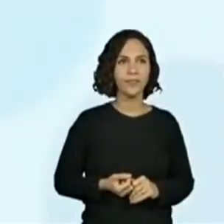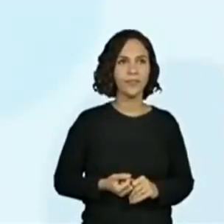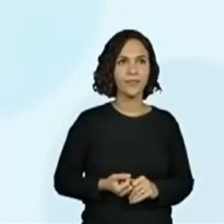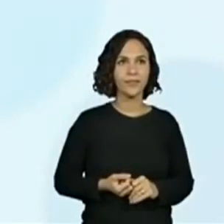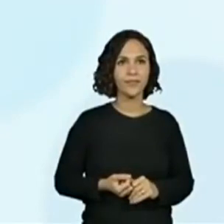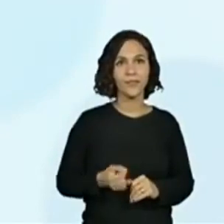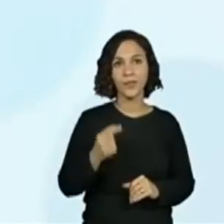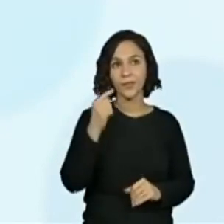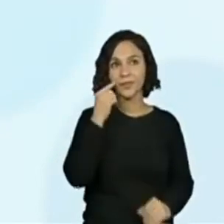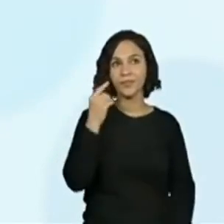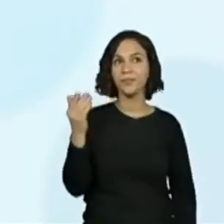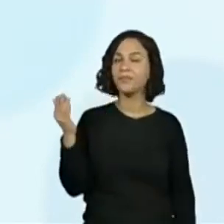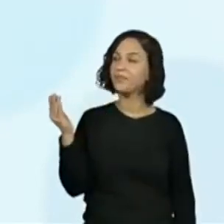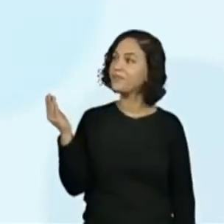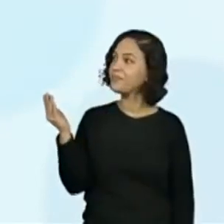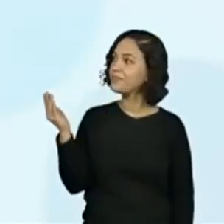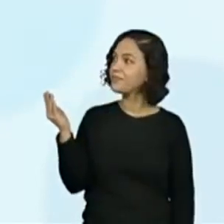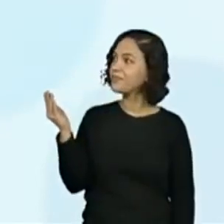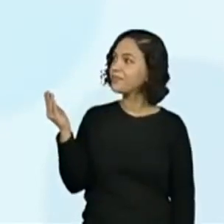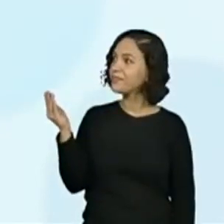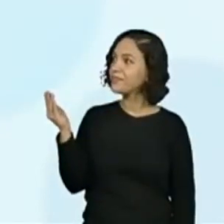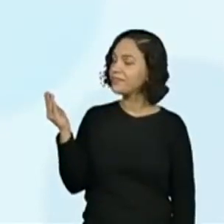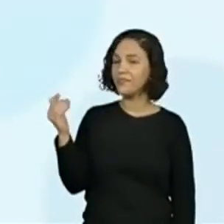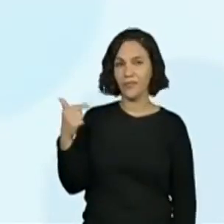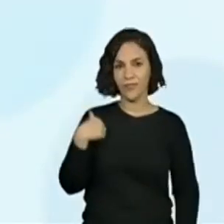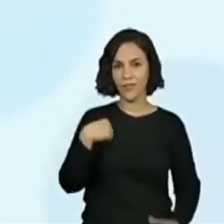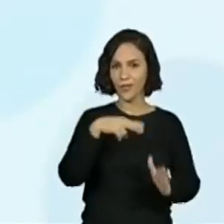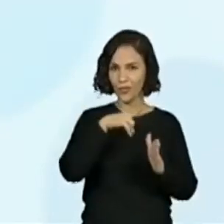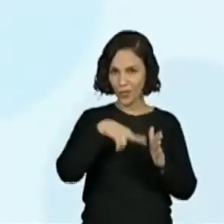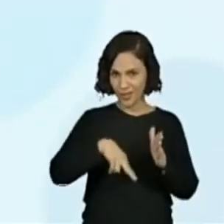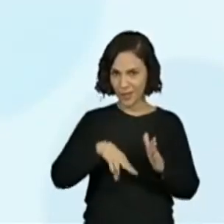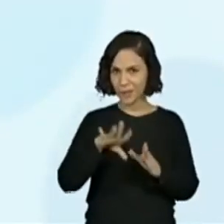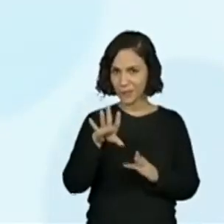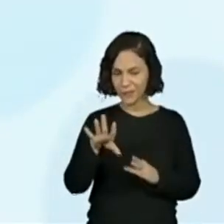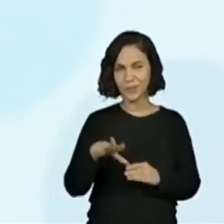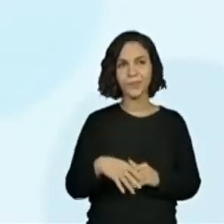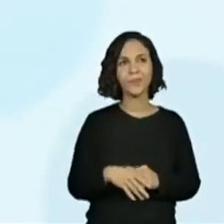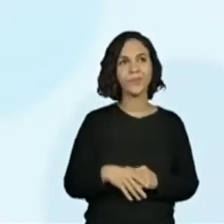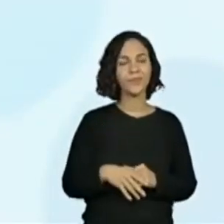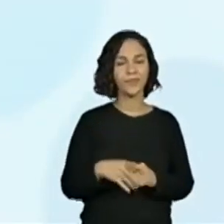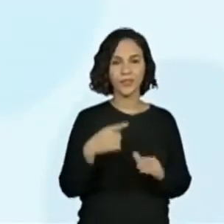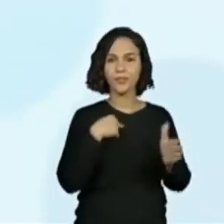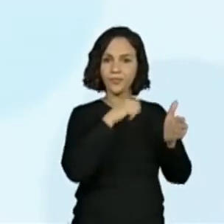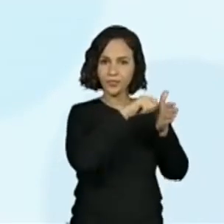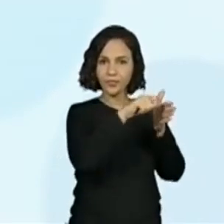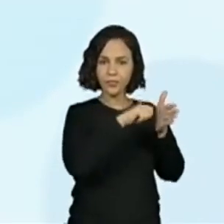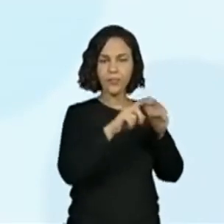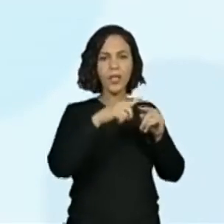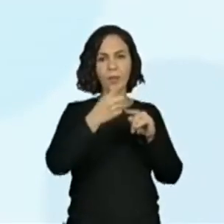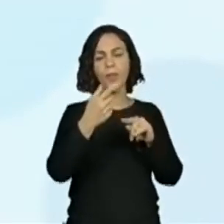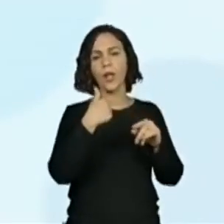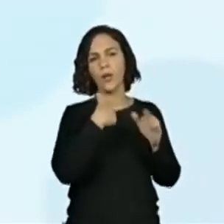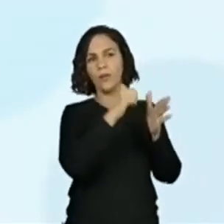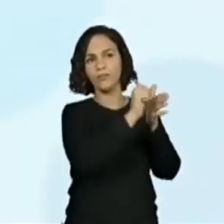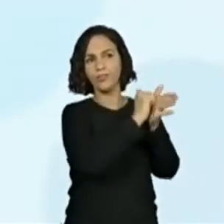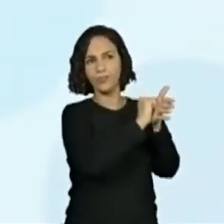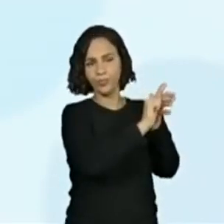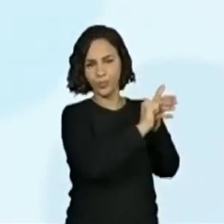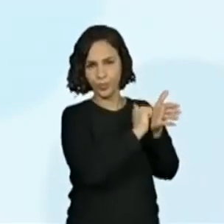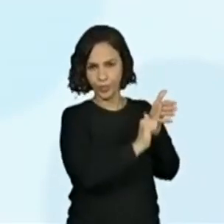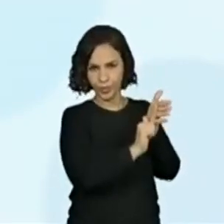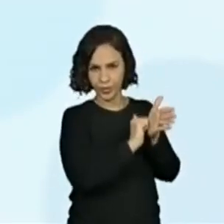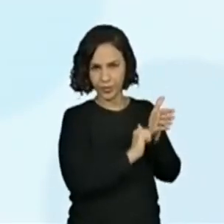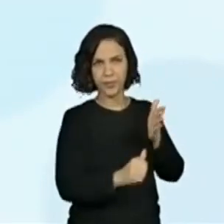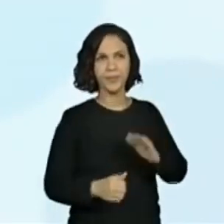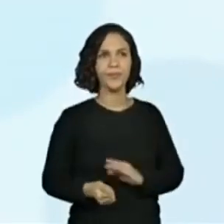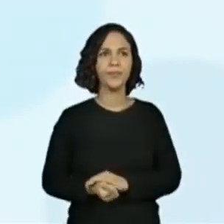Olha lá. Vou ler para vocês o texto 2, tá bom? Vou pegar o marca-texto. Depois, a professora limpa a tela para vocês